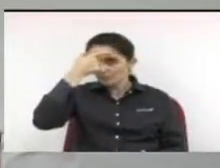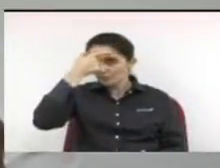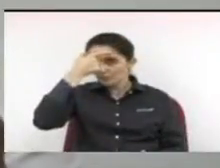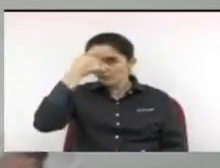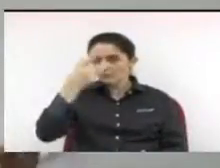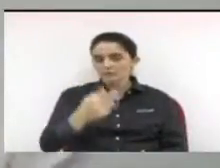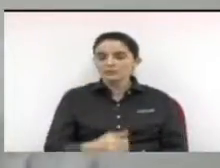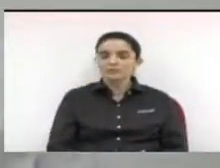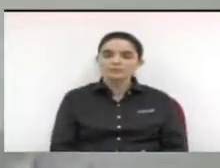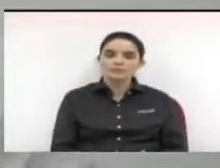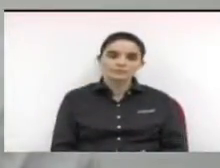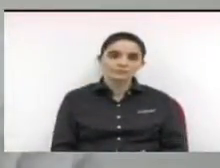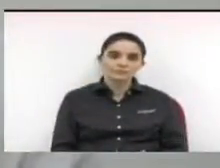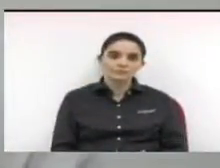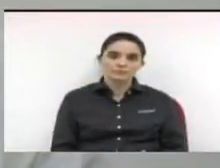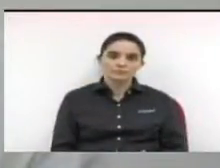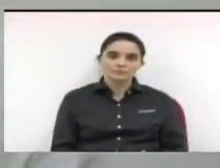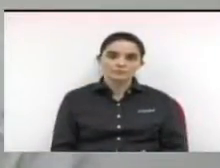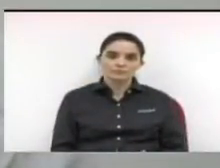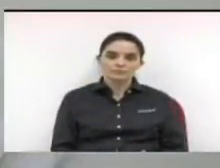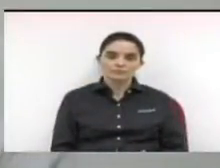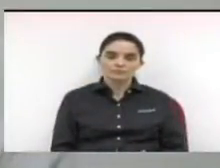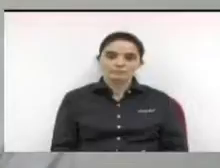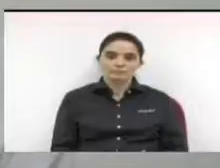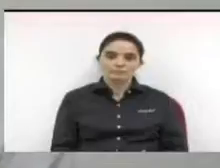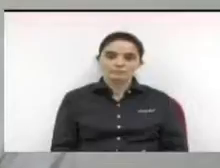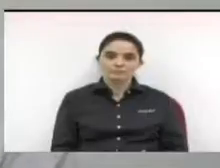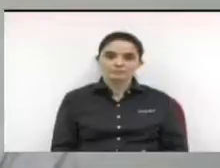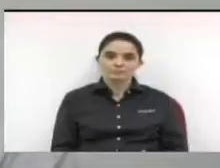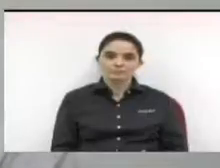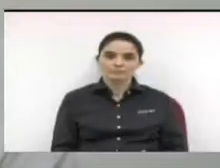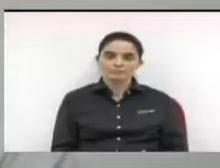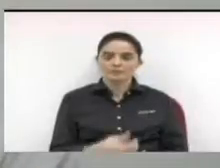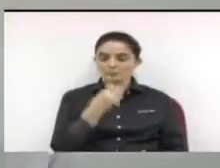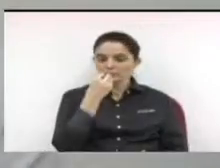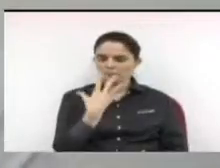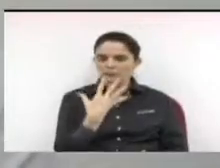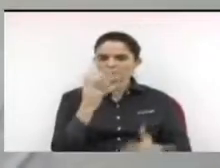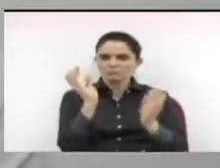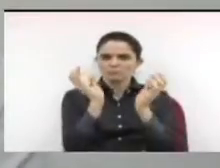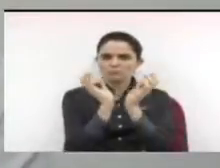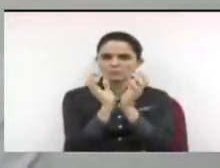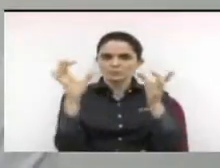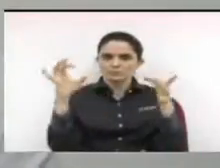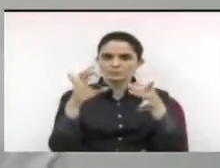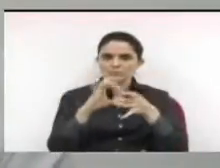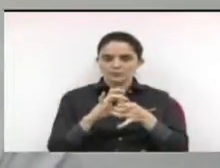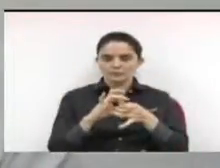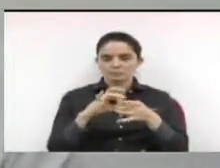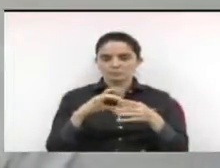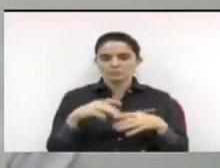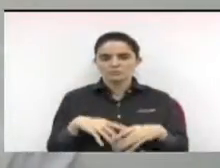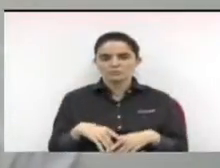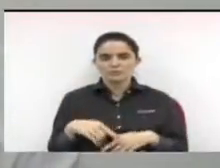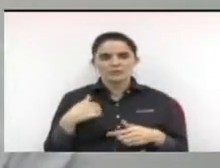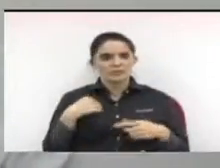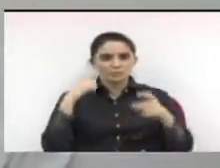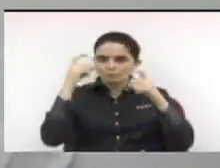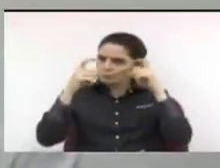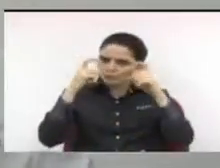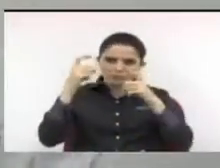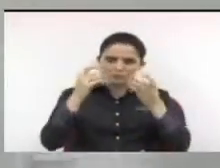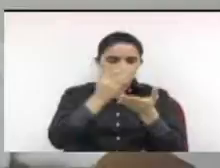ou da conscientização de que ele adquiriu através da participação, acho que já é um ganho. Não é nem pela divisão no orçamento,